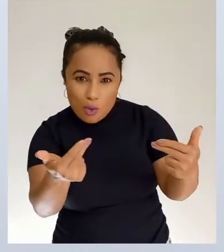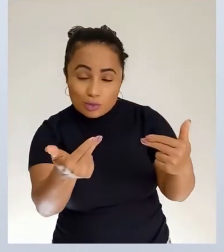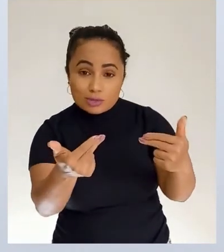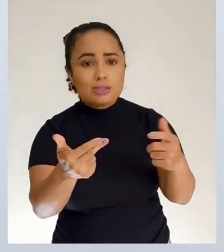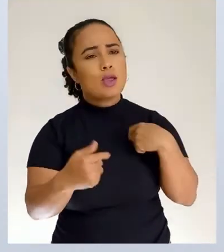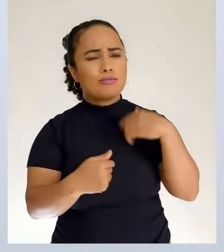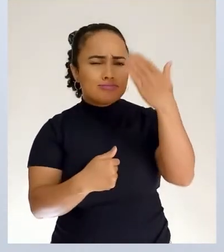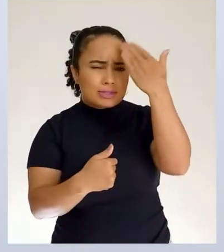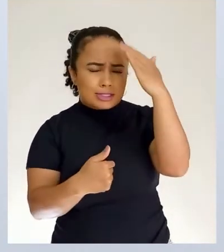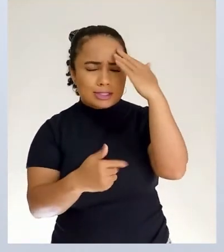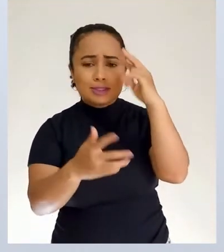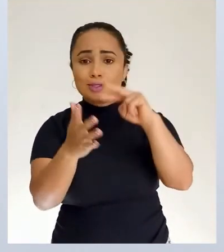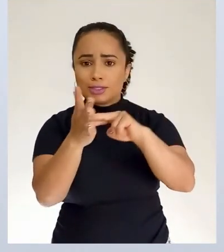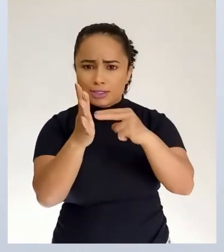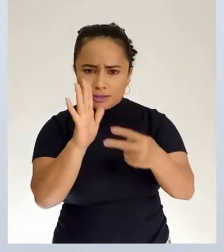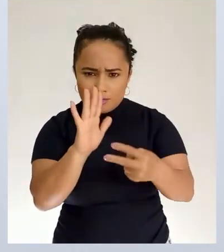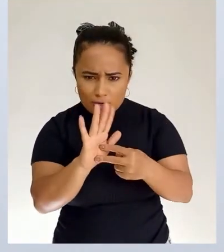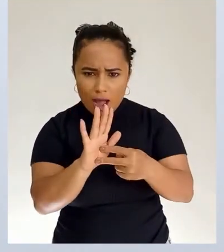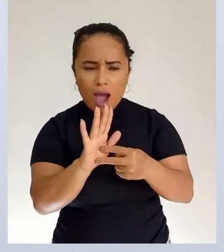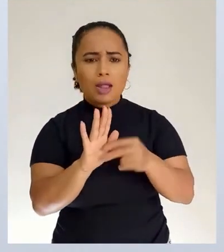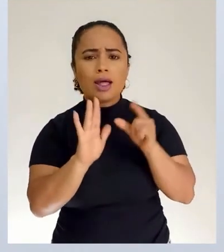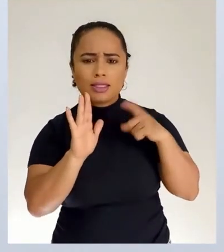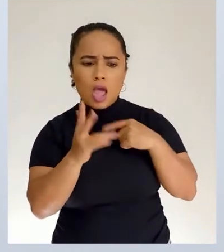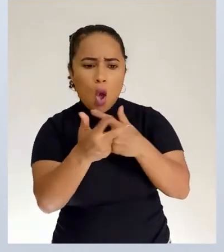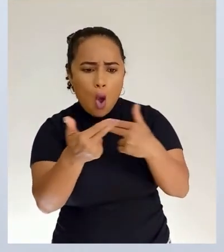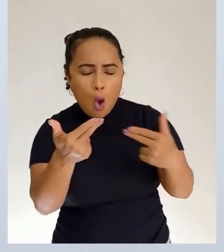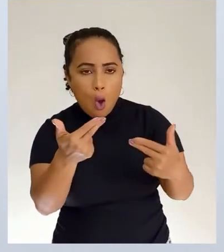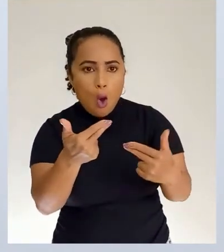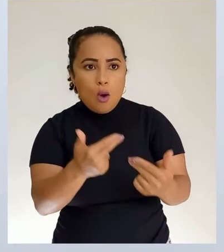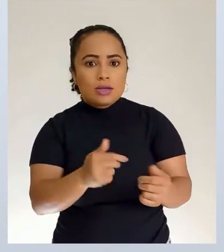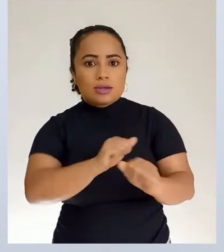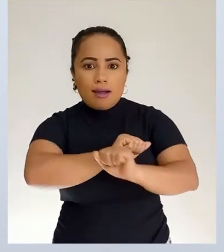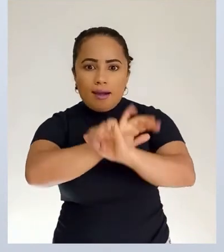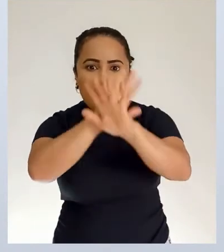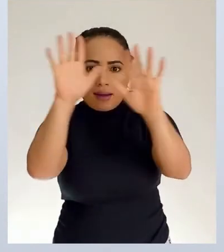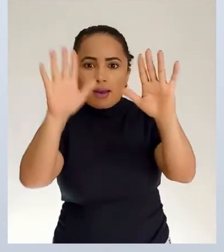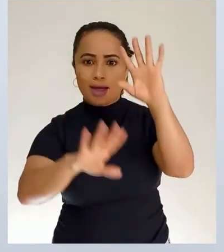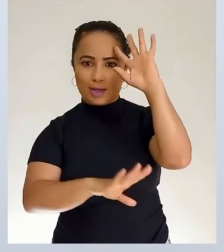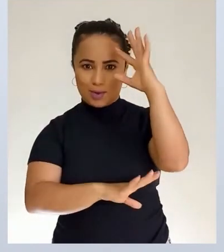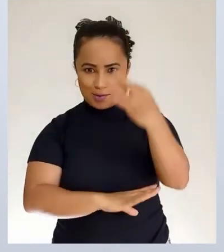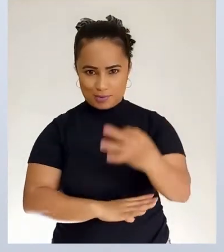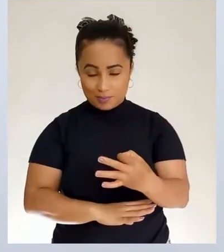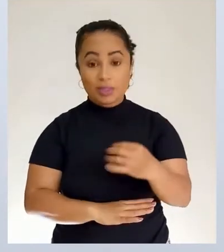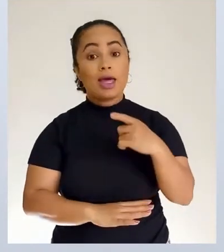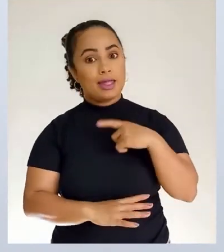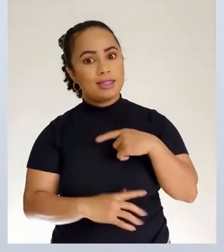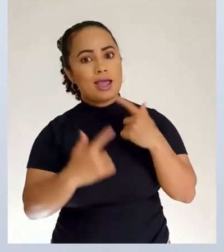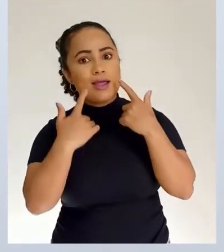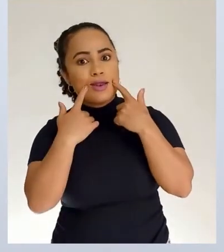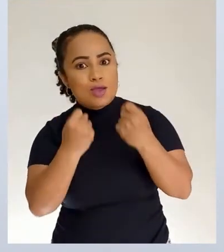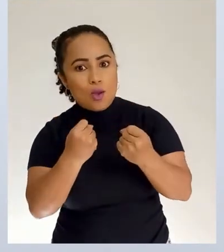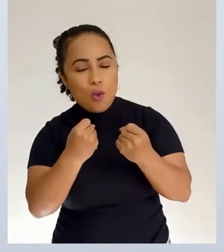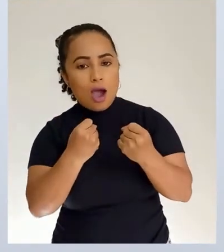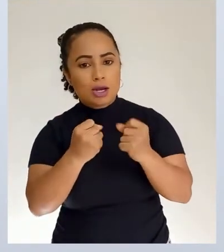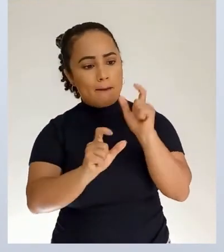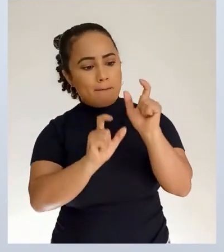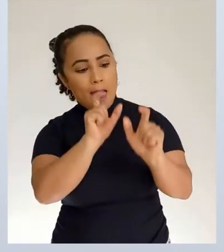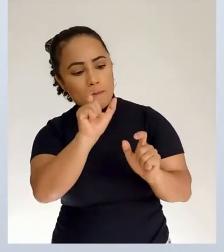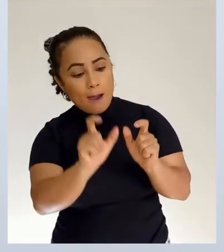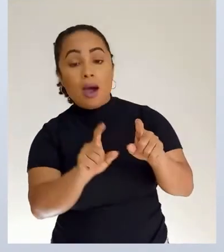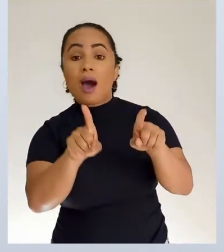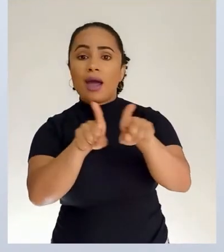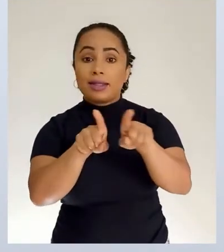textos que vão ter a linguagem não verbal e, às vezes, a verbal e a não verbal. Descritor